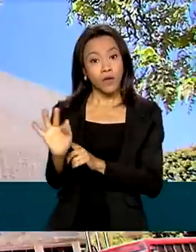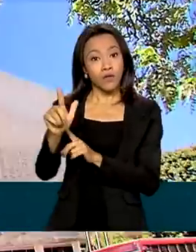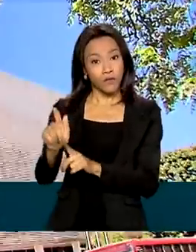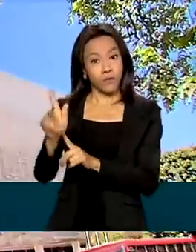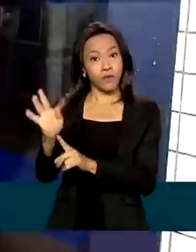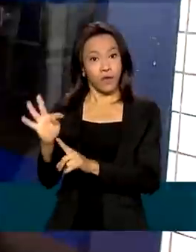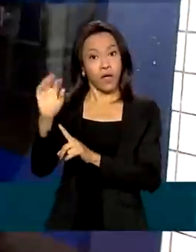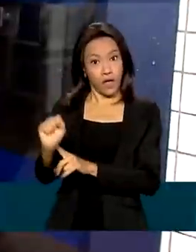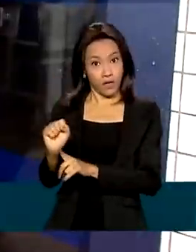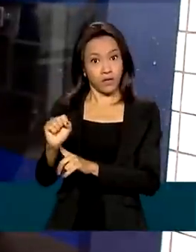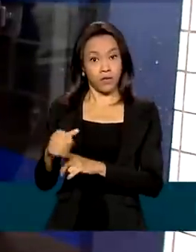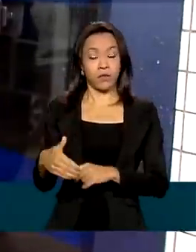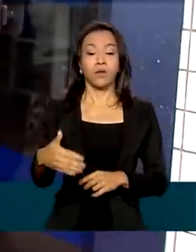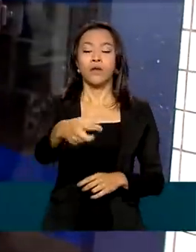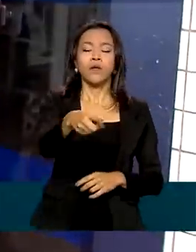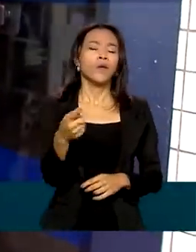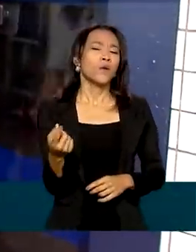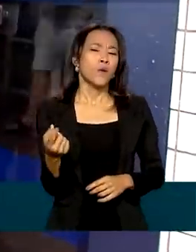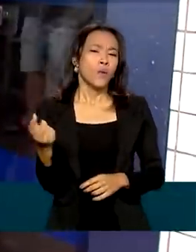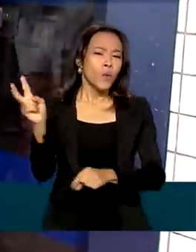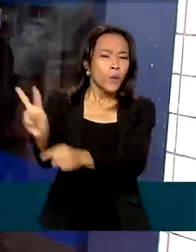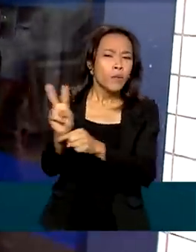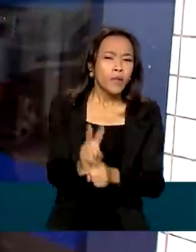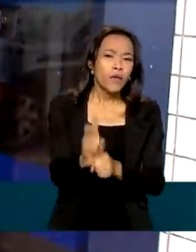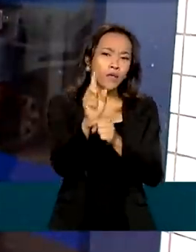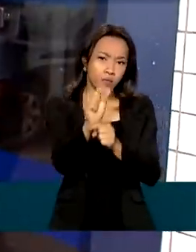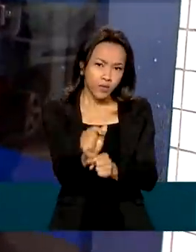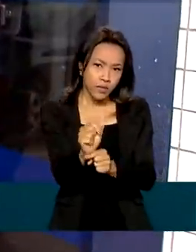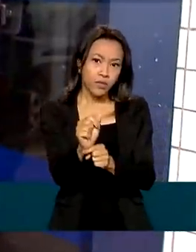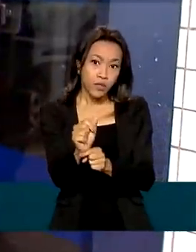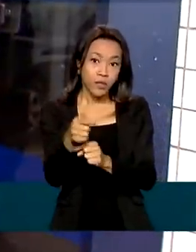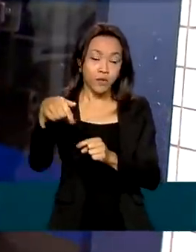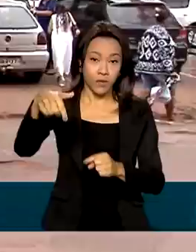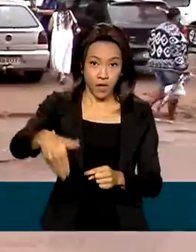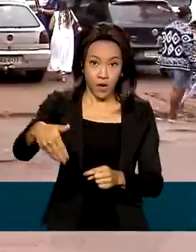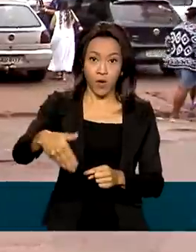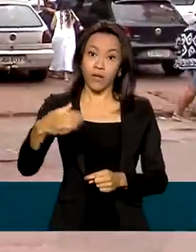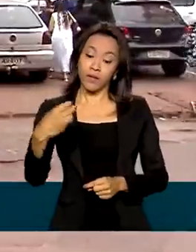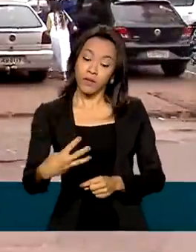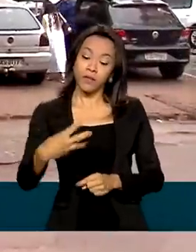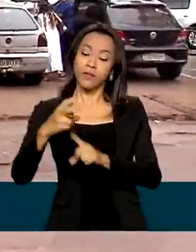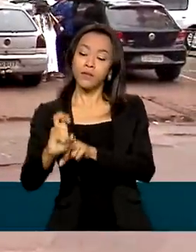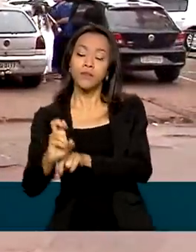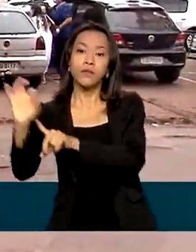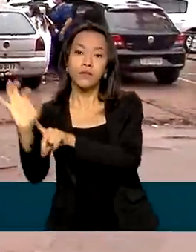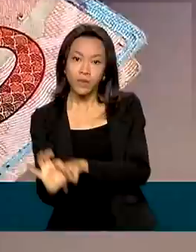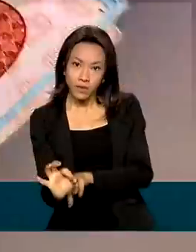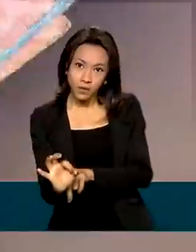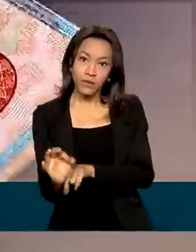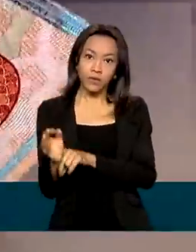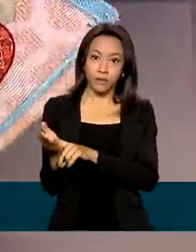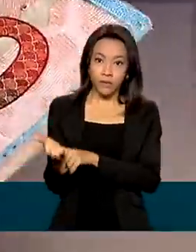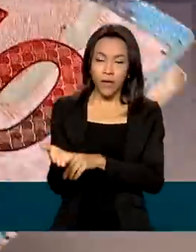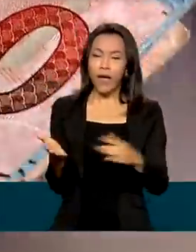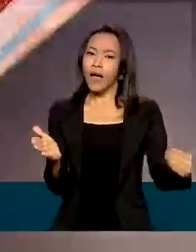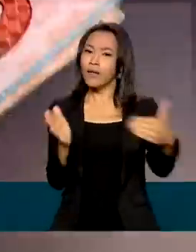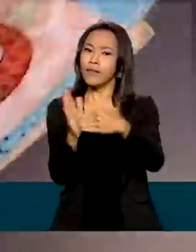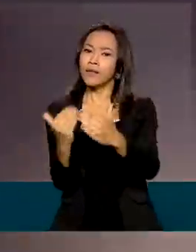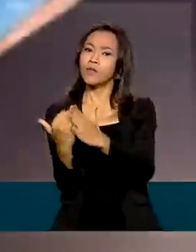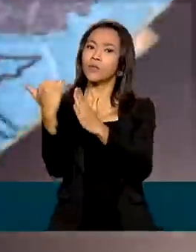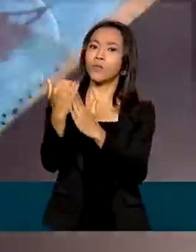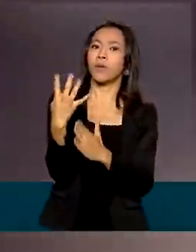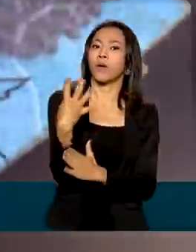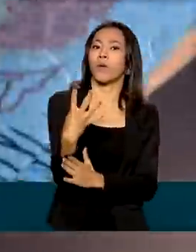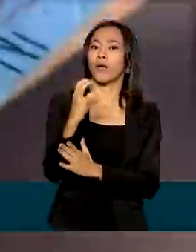deste ano. A ampliação da margem de empréstimo consignado dos atuais 35% do valor do benefício para até 40%